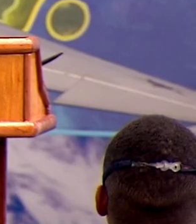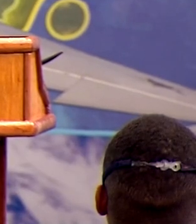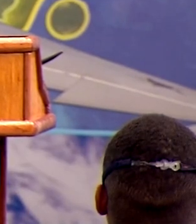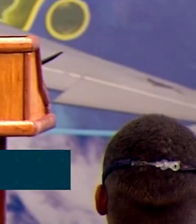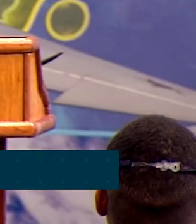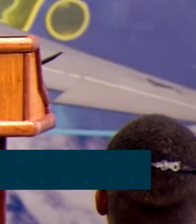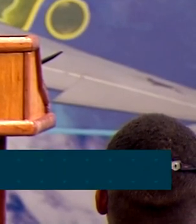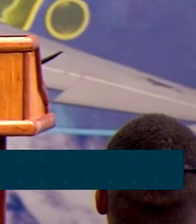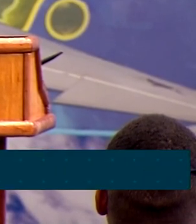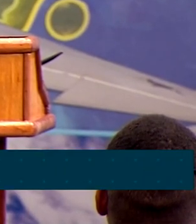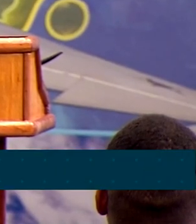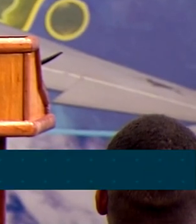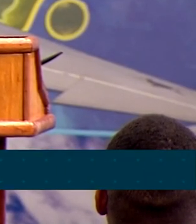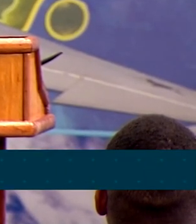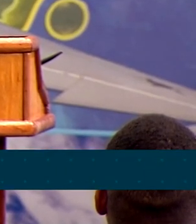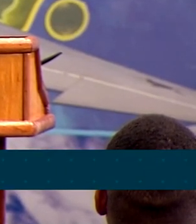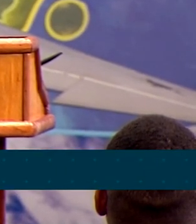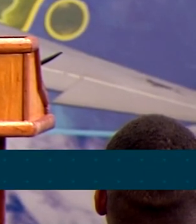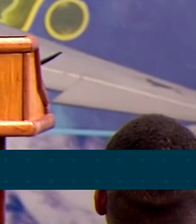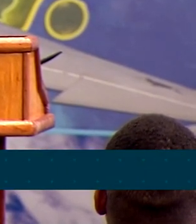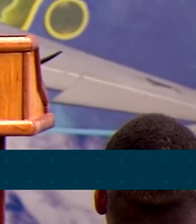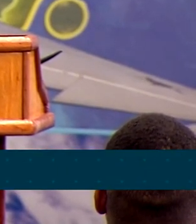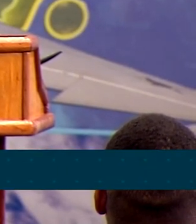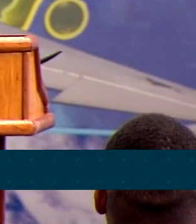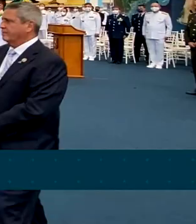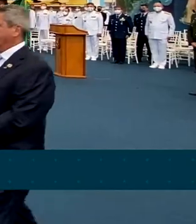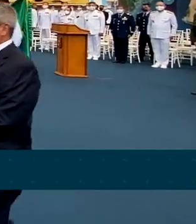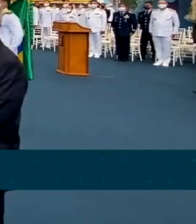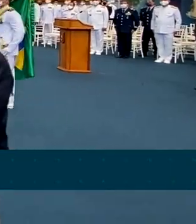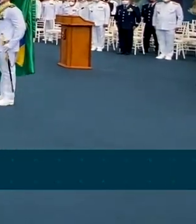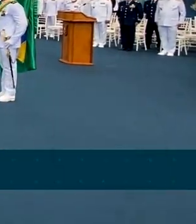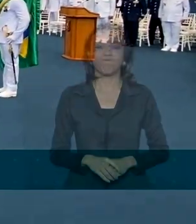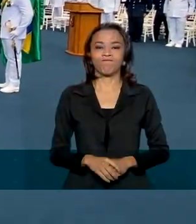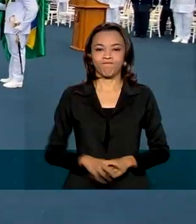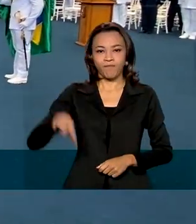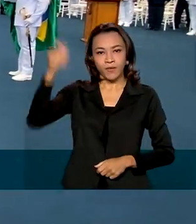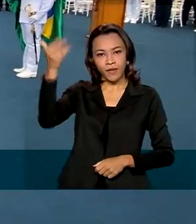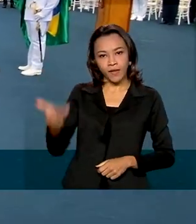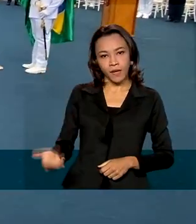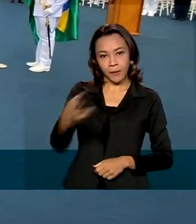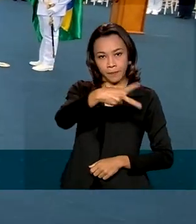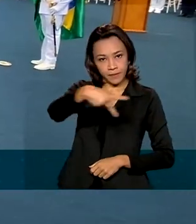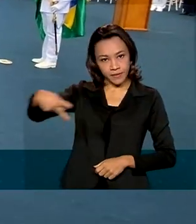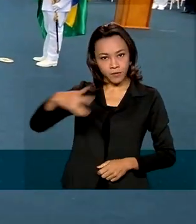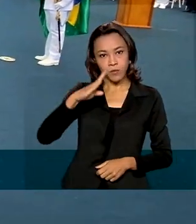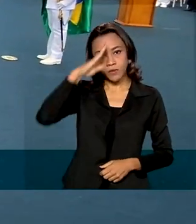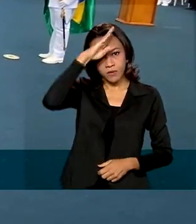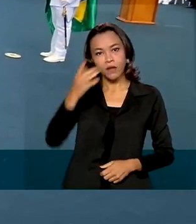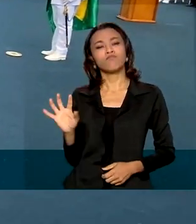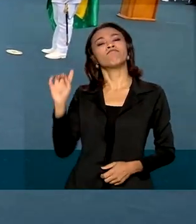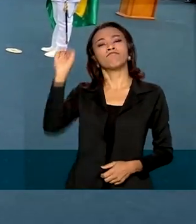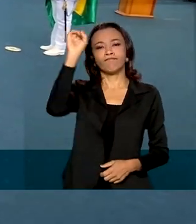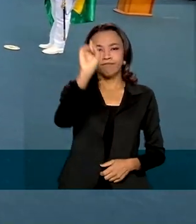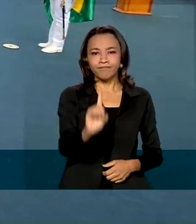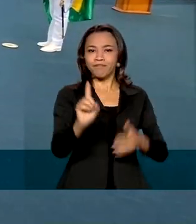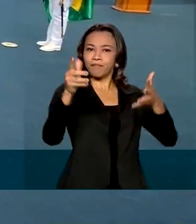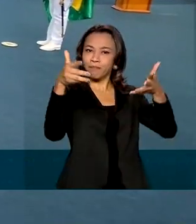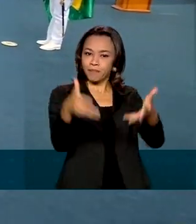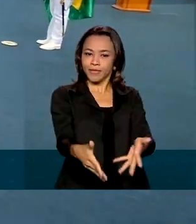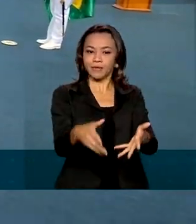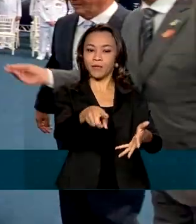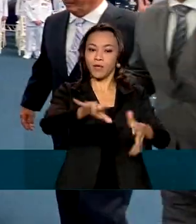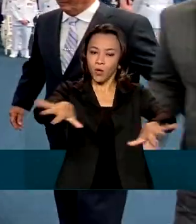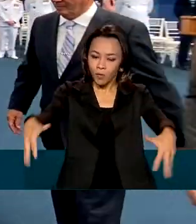38% das medalhas conquistadas pelo país. O presidente Jair Bolsonaro participou do evento que homenageou os